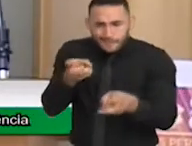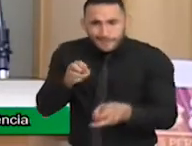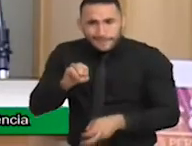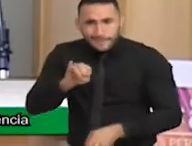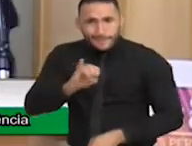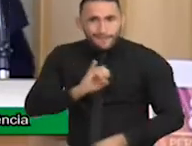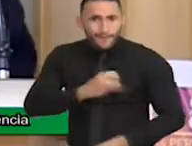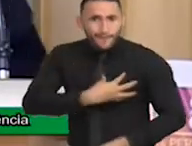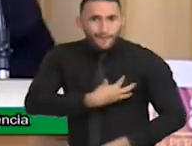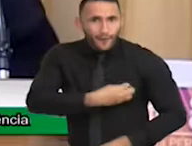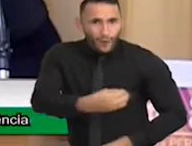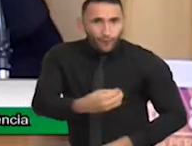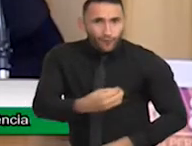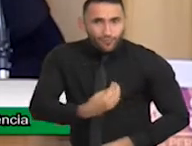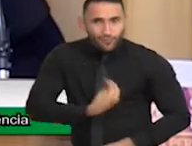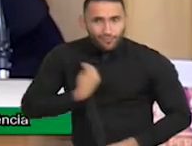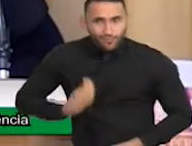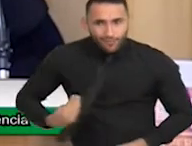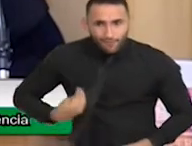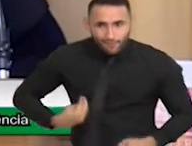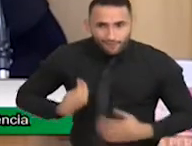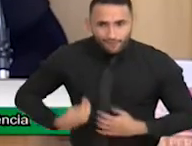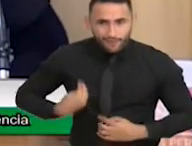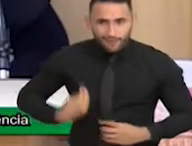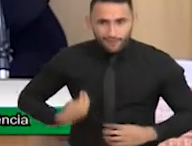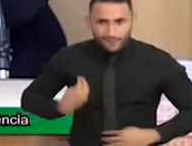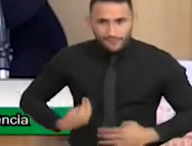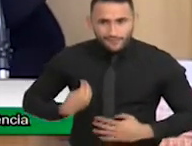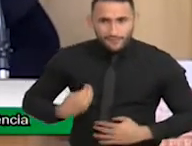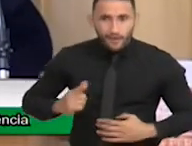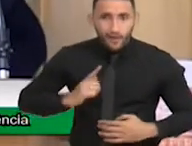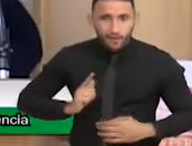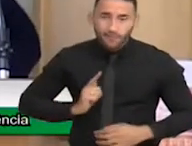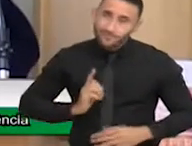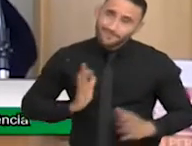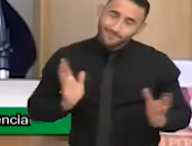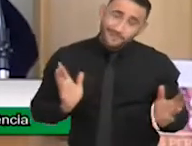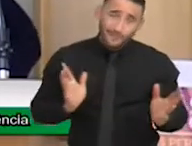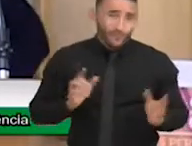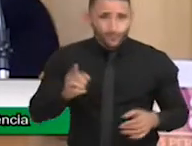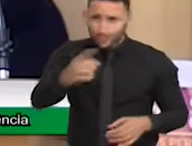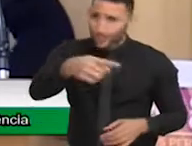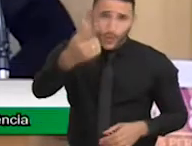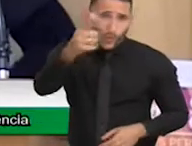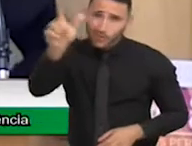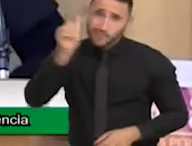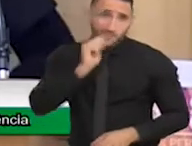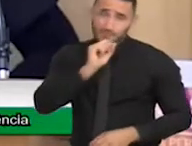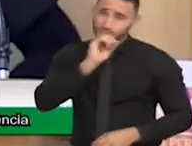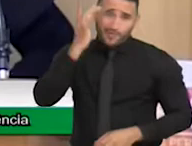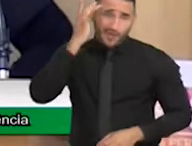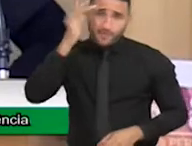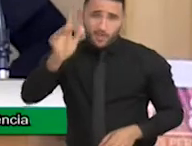viva. Vocês não sabem o que é isso para nós. Eu saí da maternidade com um bebezinho